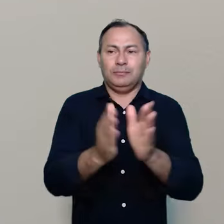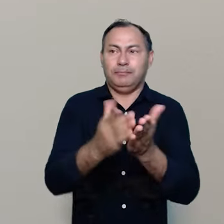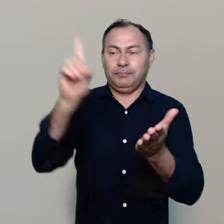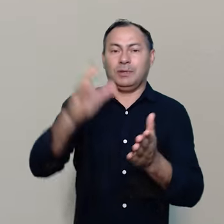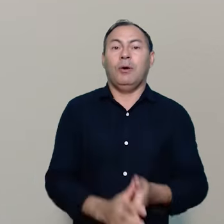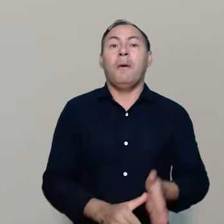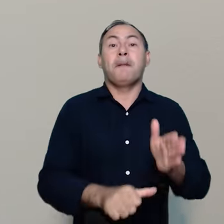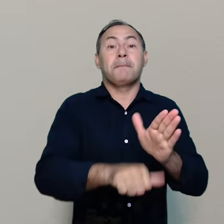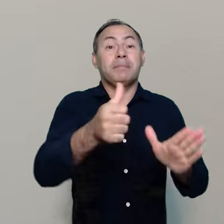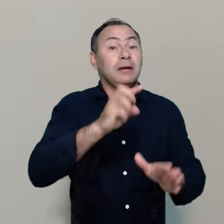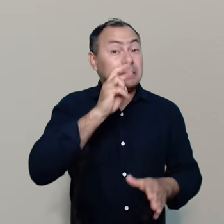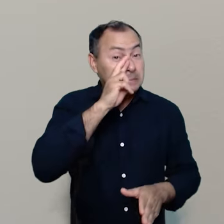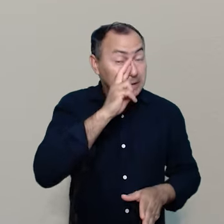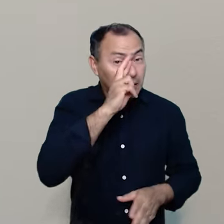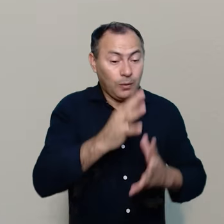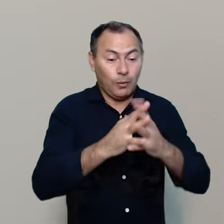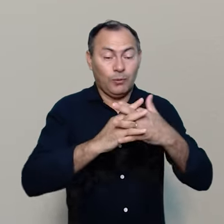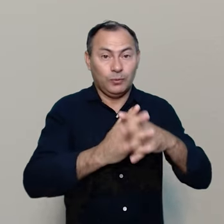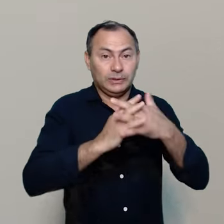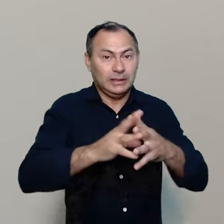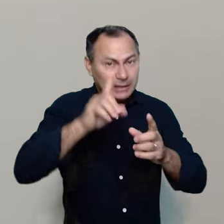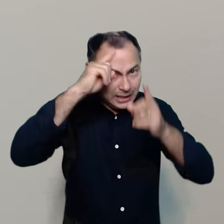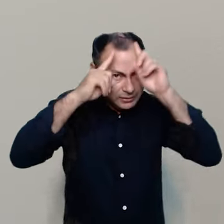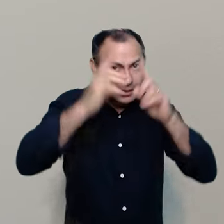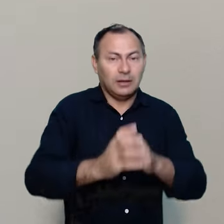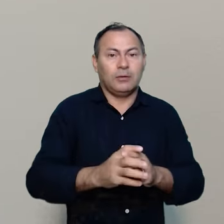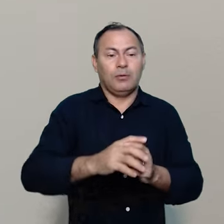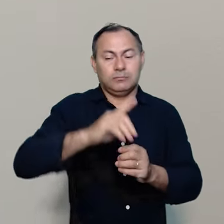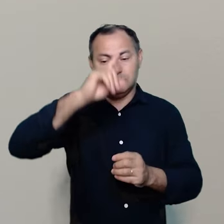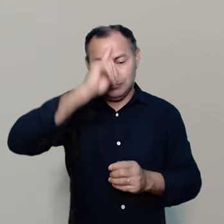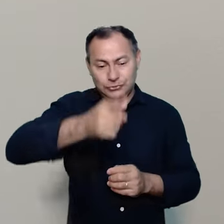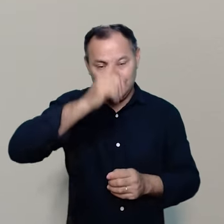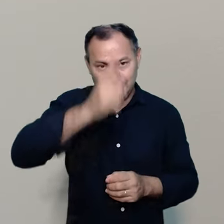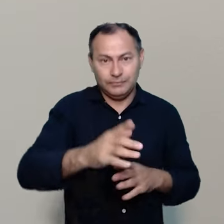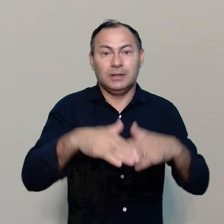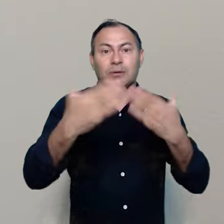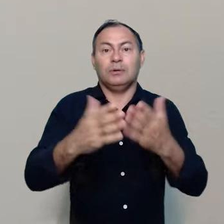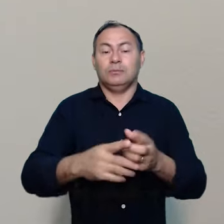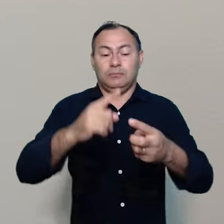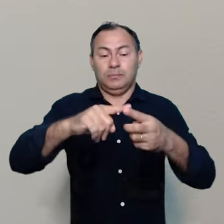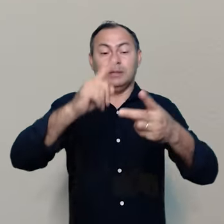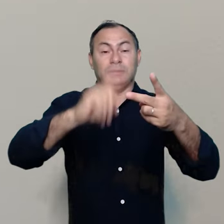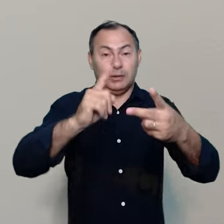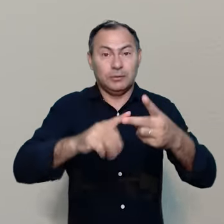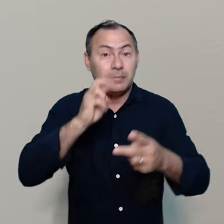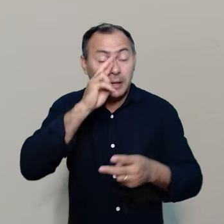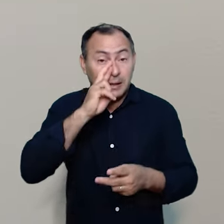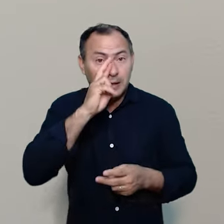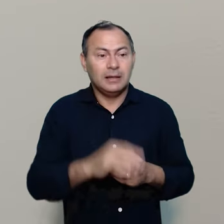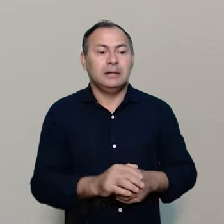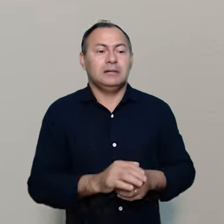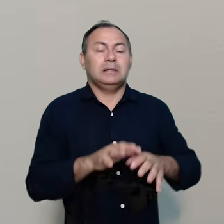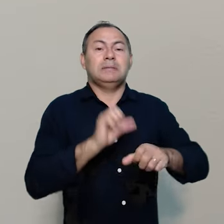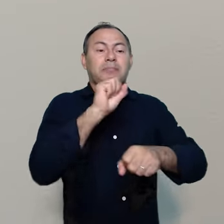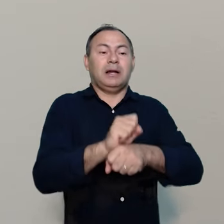O primeiro perigo é o de confundir criatividade com arbitrariedade, enquanto o segundo perigo é o de